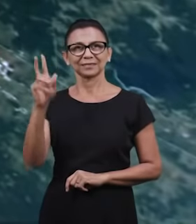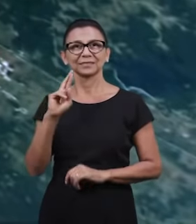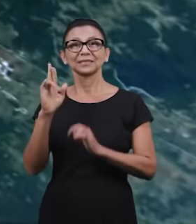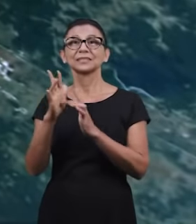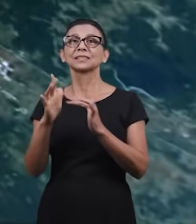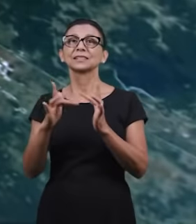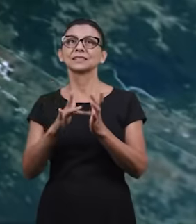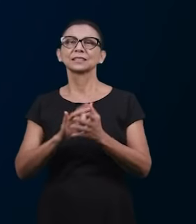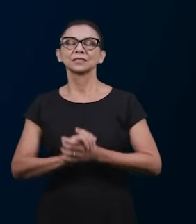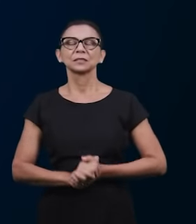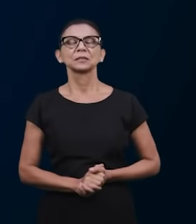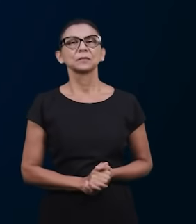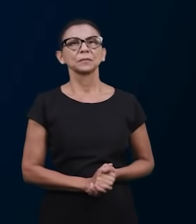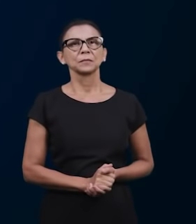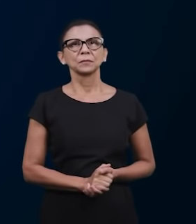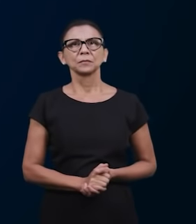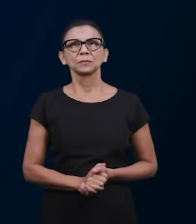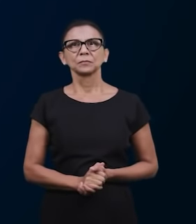a paz do Senhor Jesus.